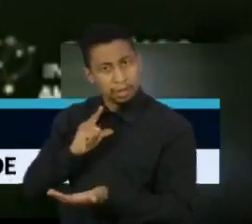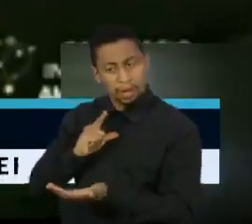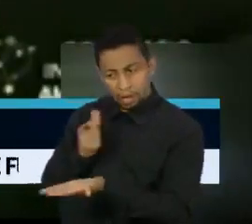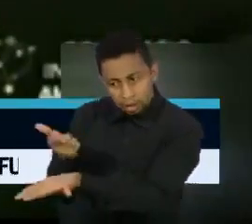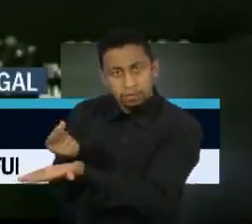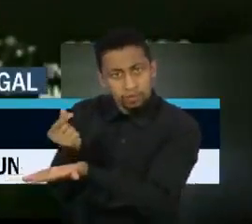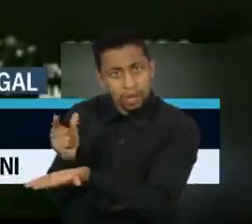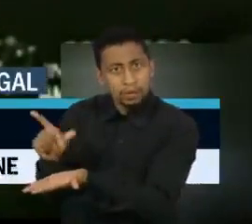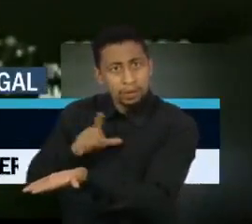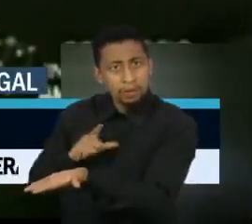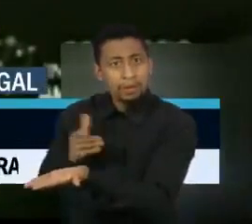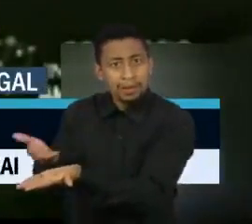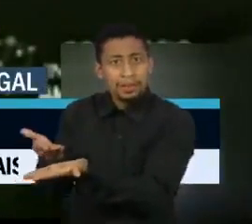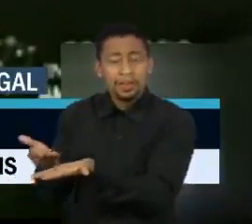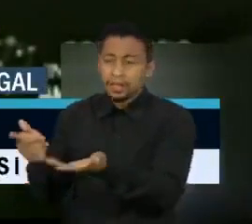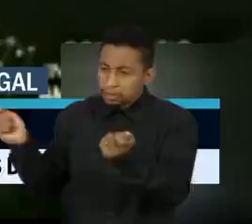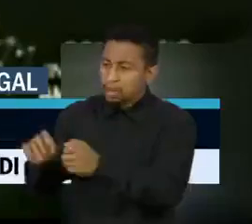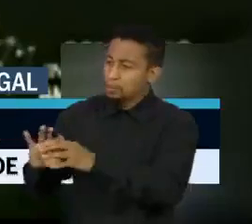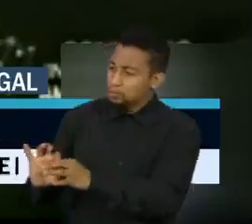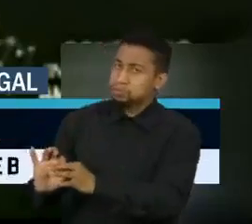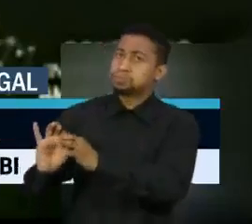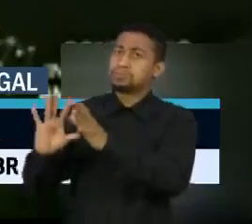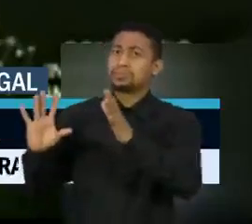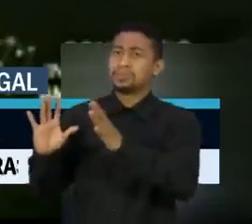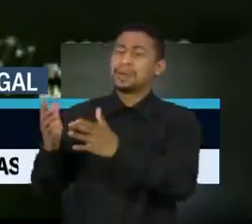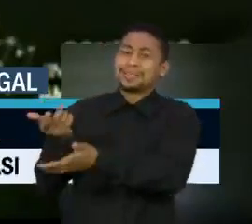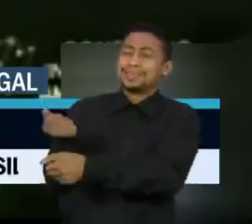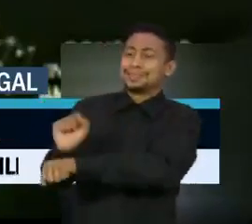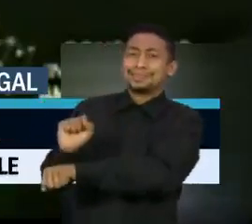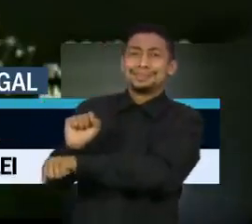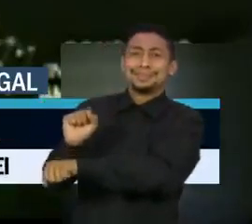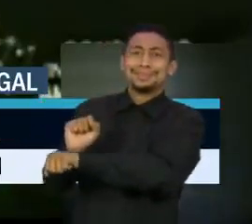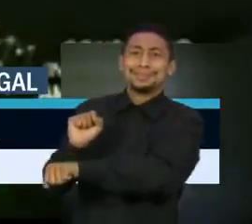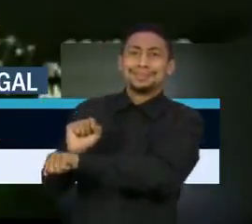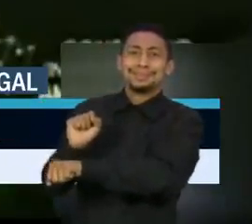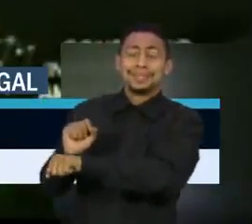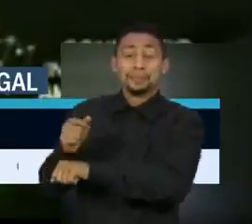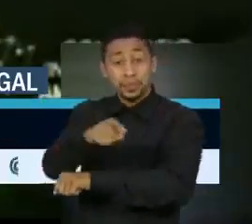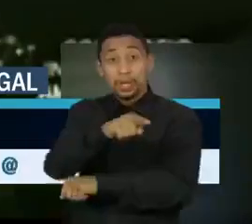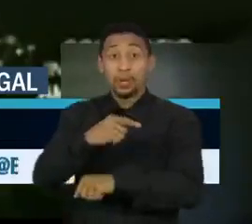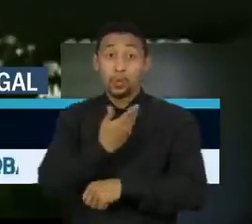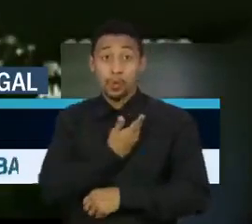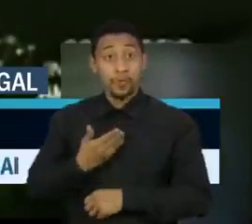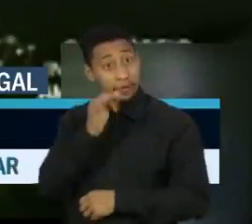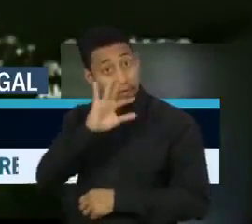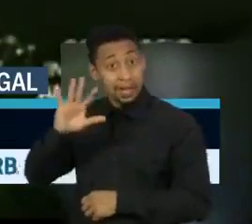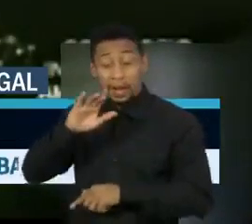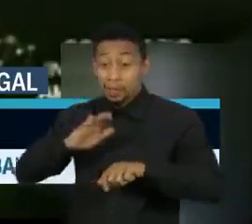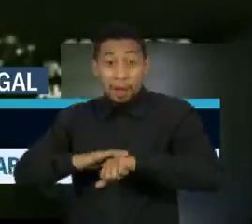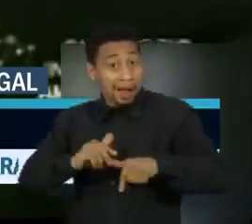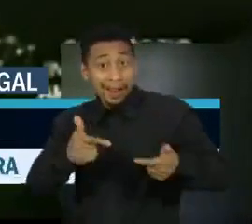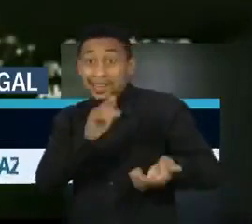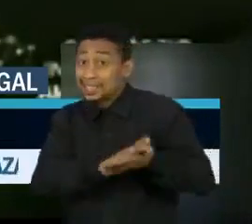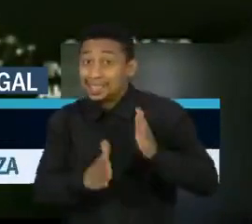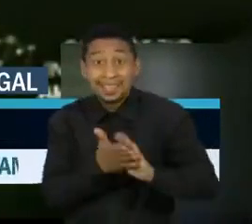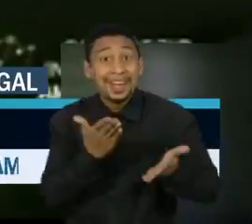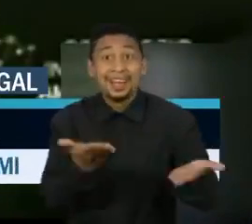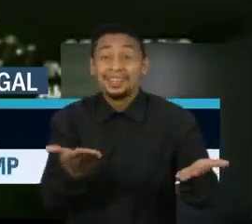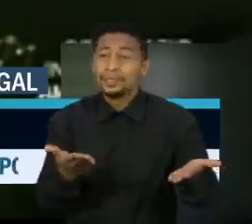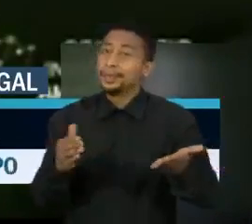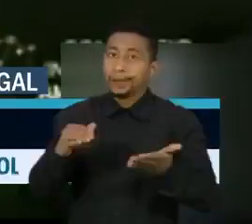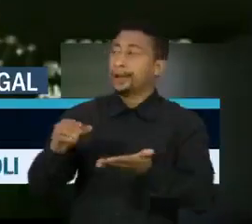situação de desautorização na prática do governo federal para captar novos recursos,